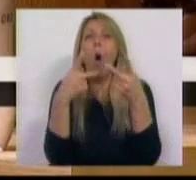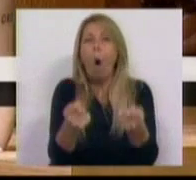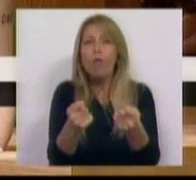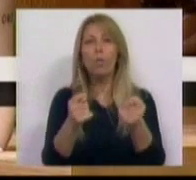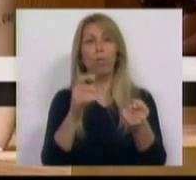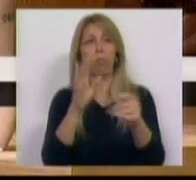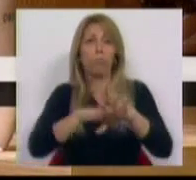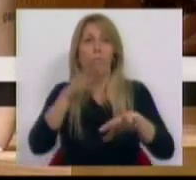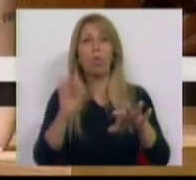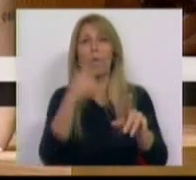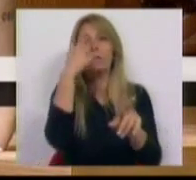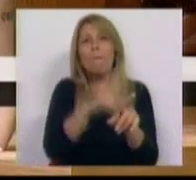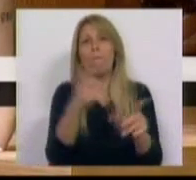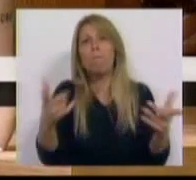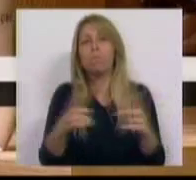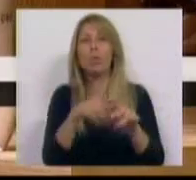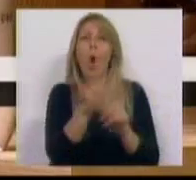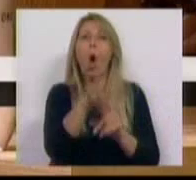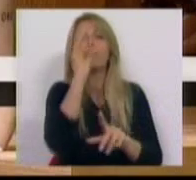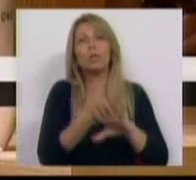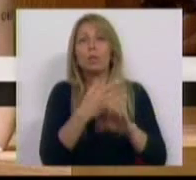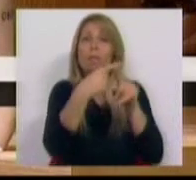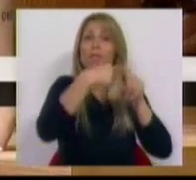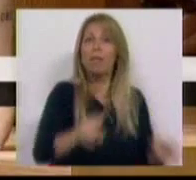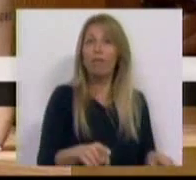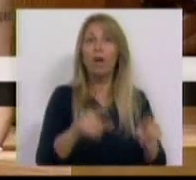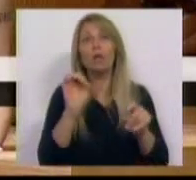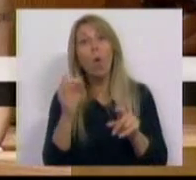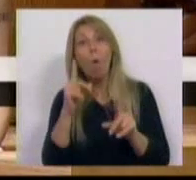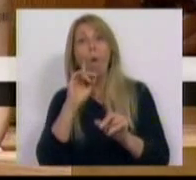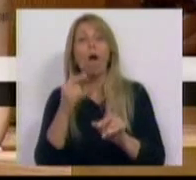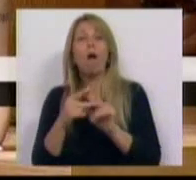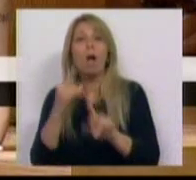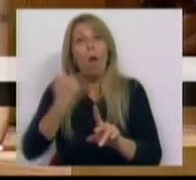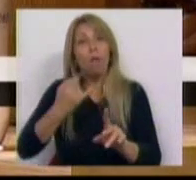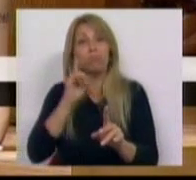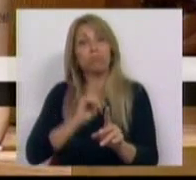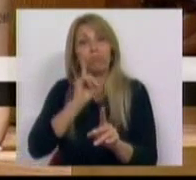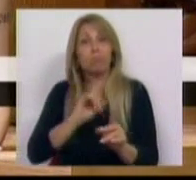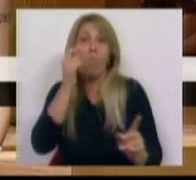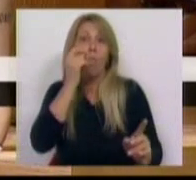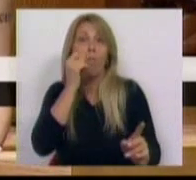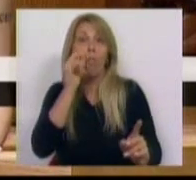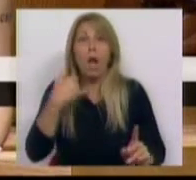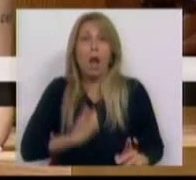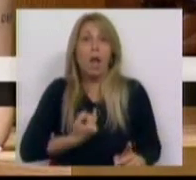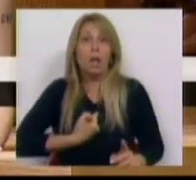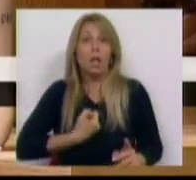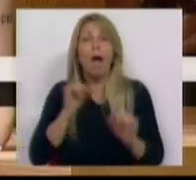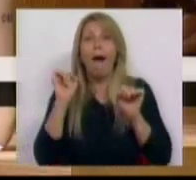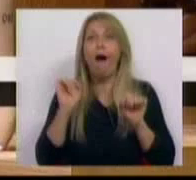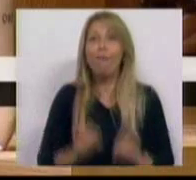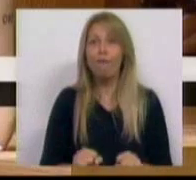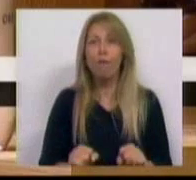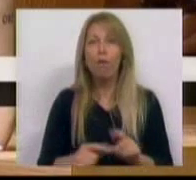orientação sexual ou a identidade de género da vítima. Seria imperdoável, em face da discriminação vivida diariamente em